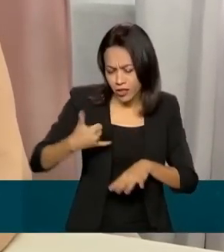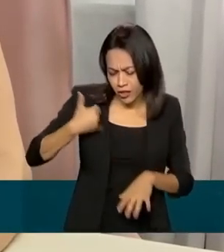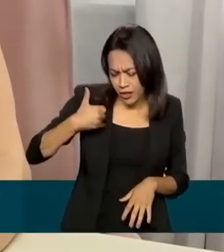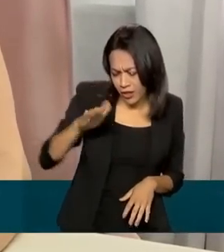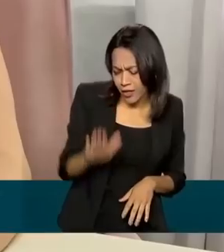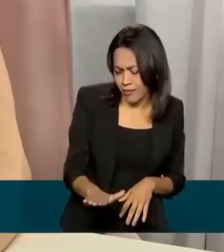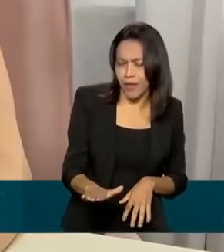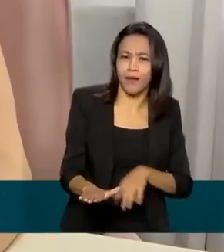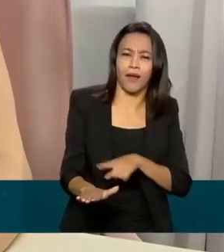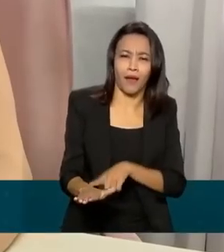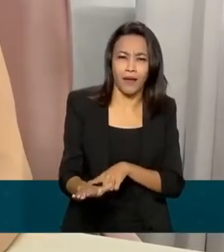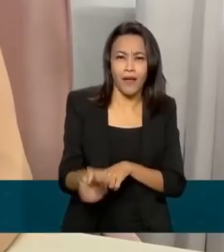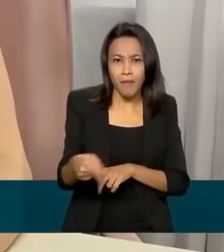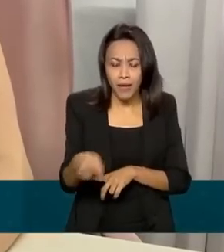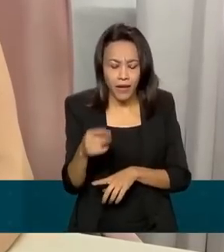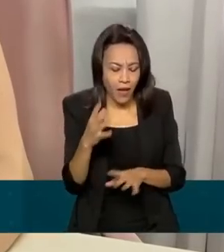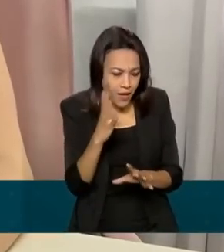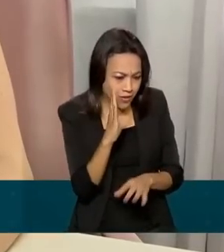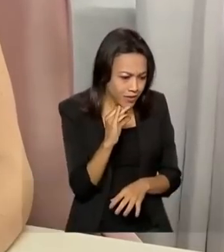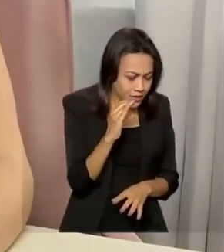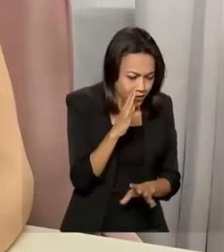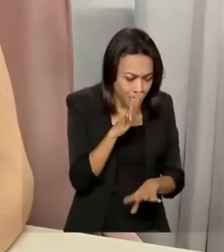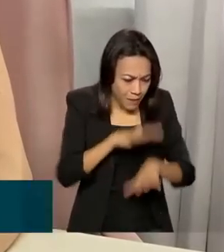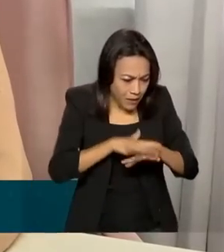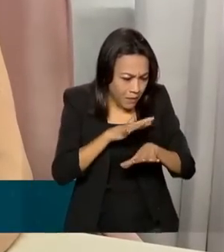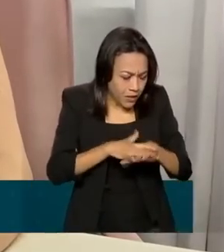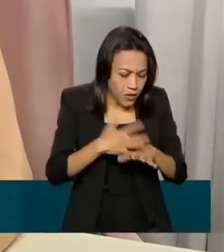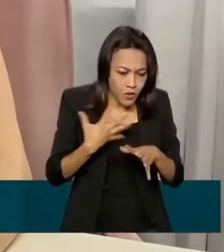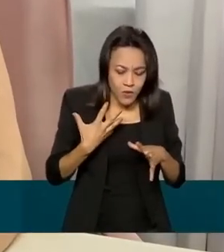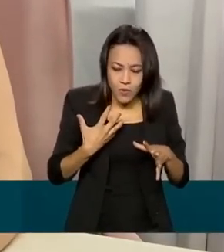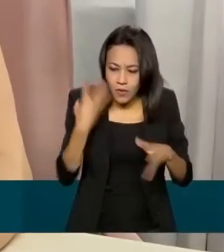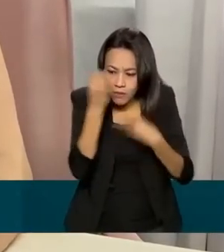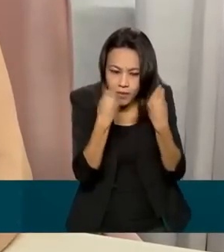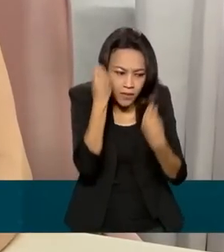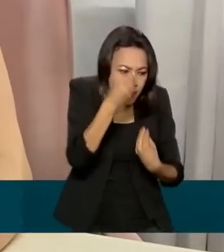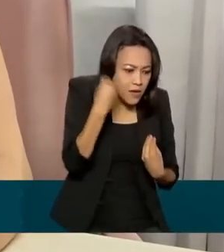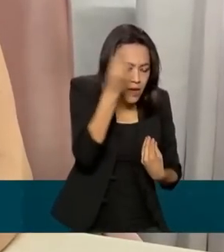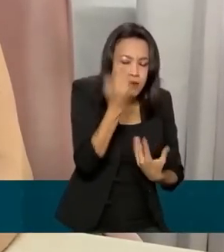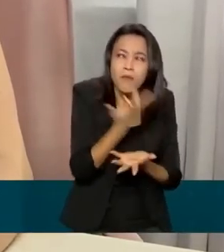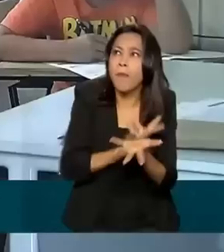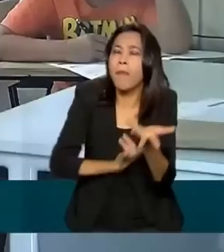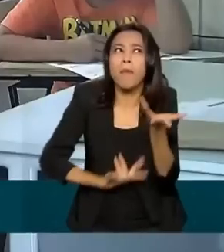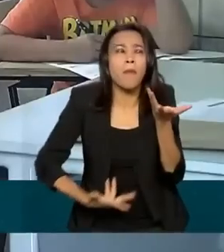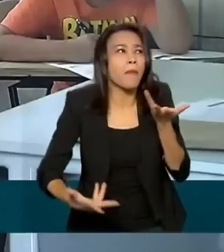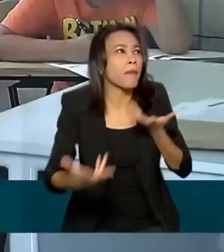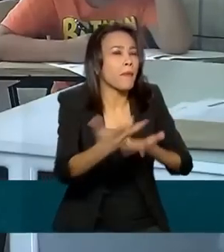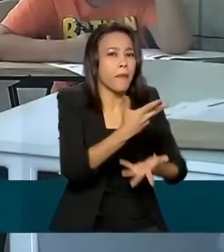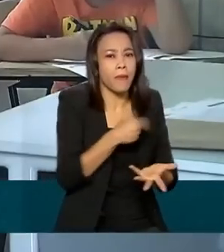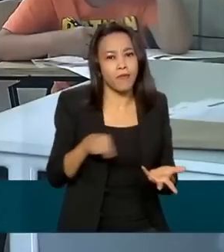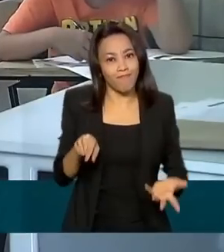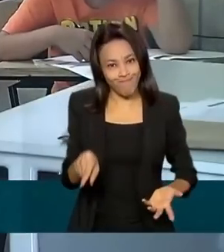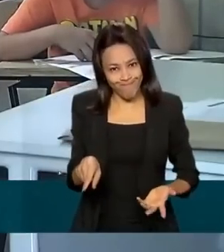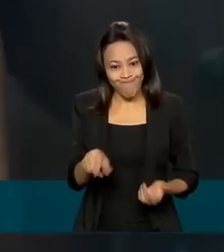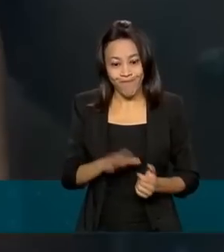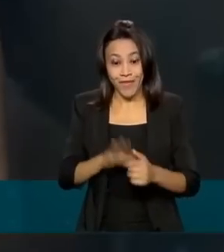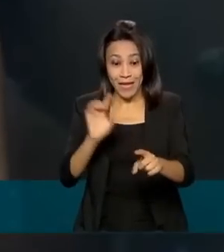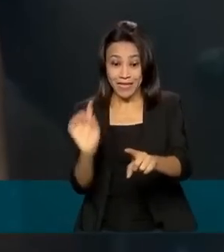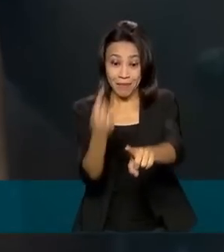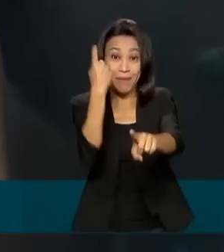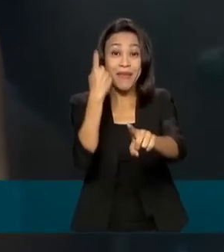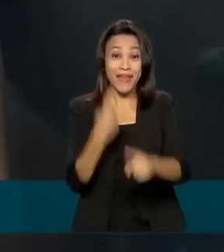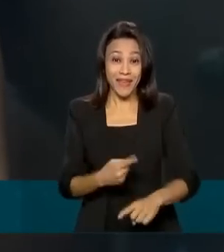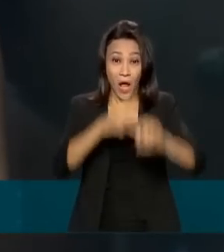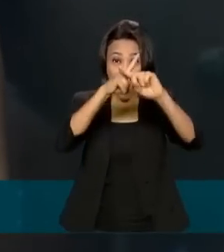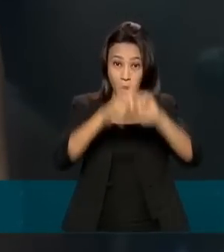descobrindo nessa ciência a vivência, a experiência concreta. A primeira Olimpíada Mirim foi